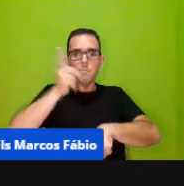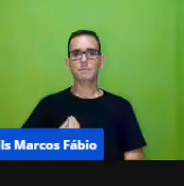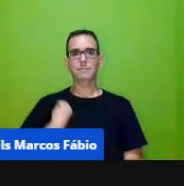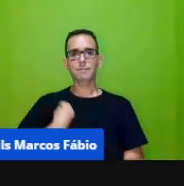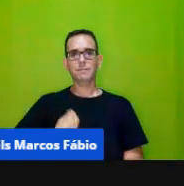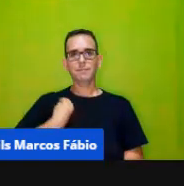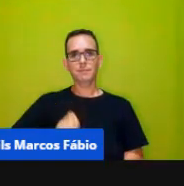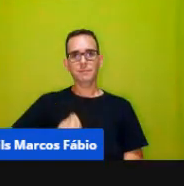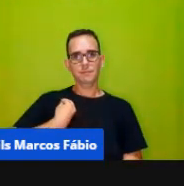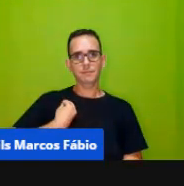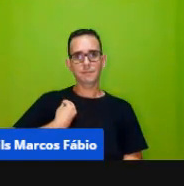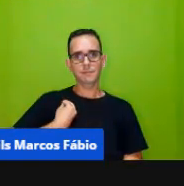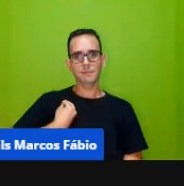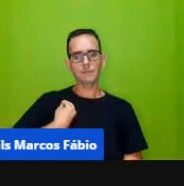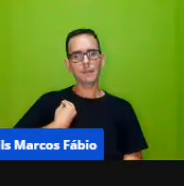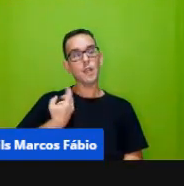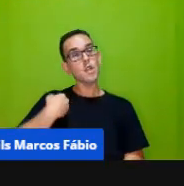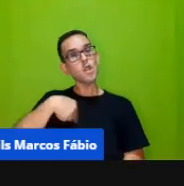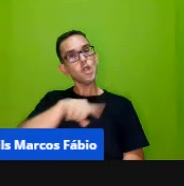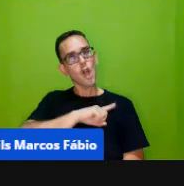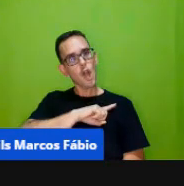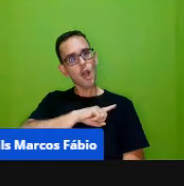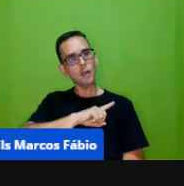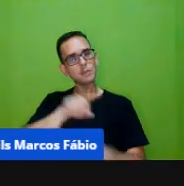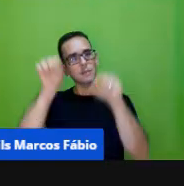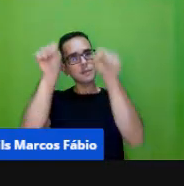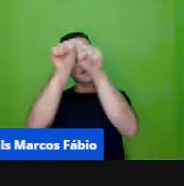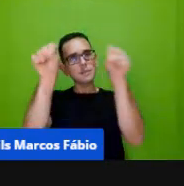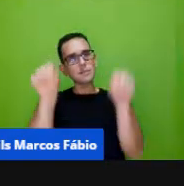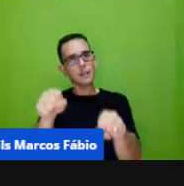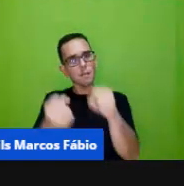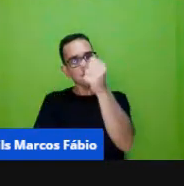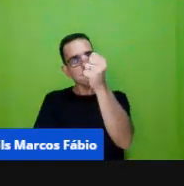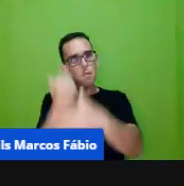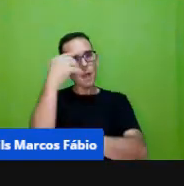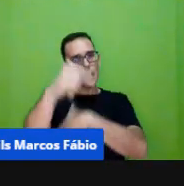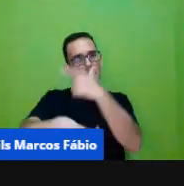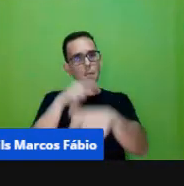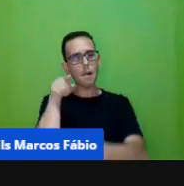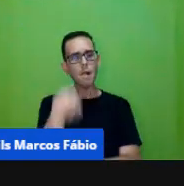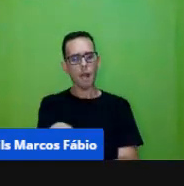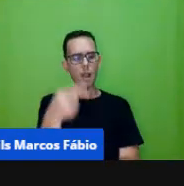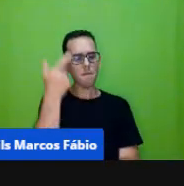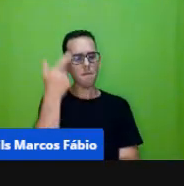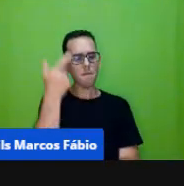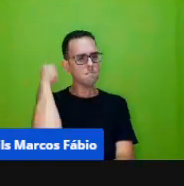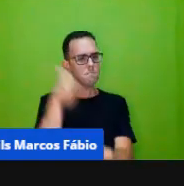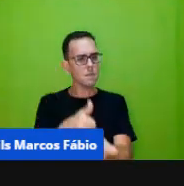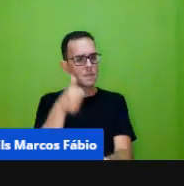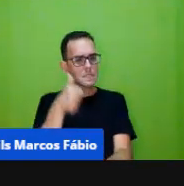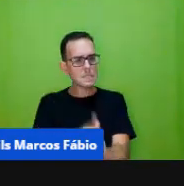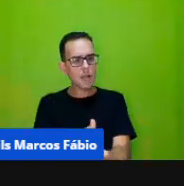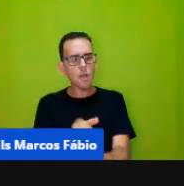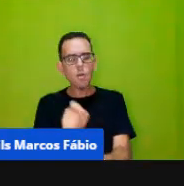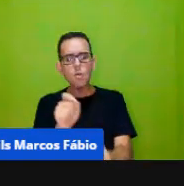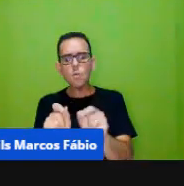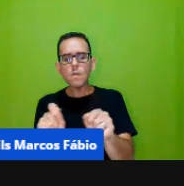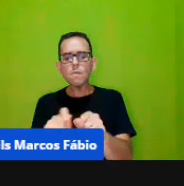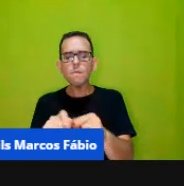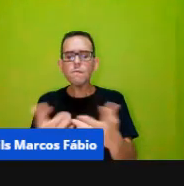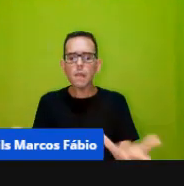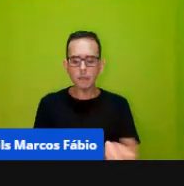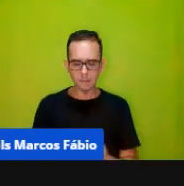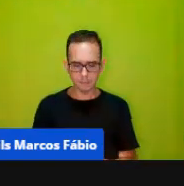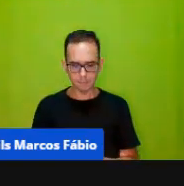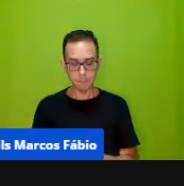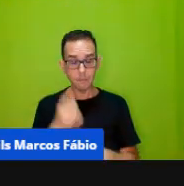estamos então sistematizando uma forma de trabalho no qual ela vai pensar sobre o que ela fez, né, então ela